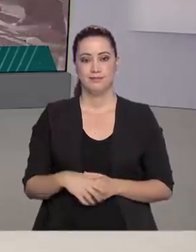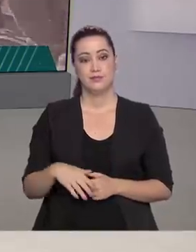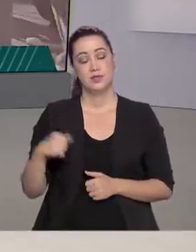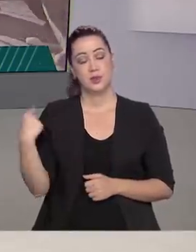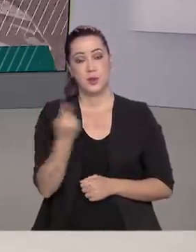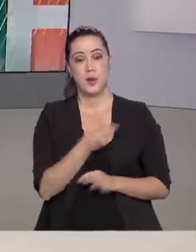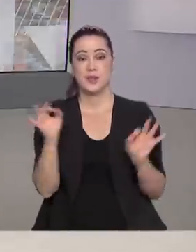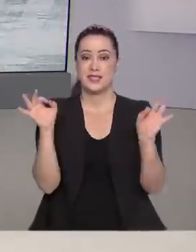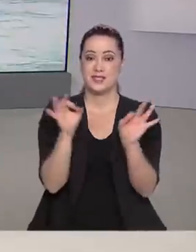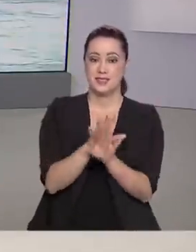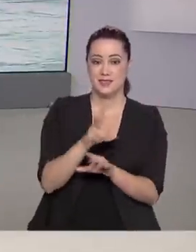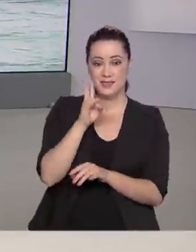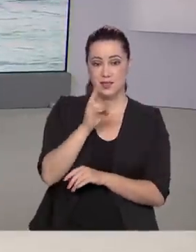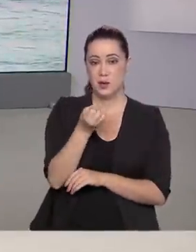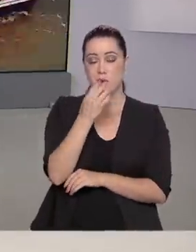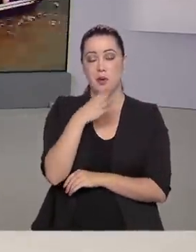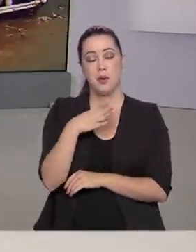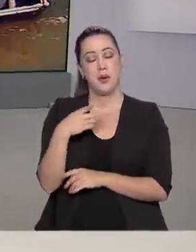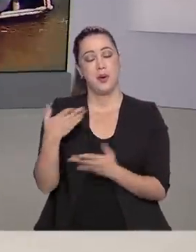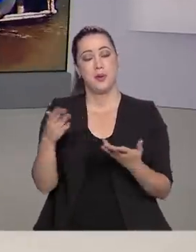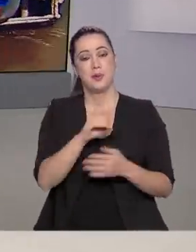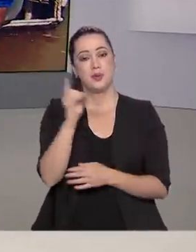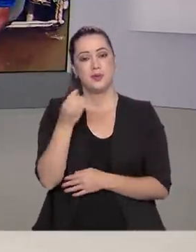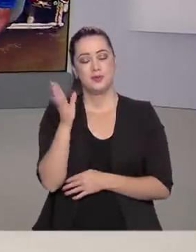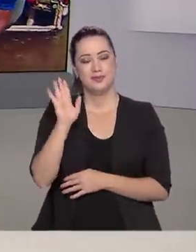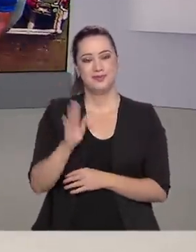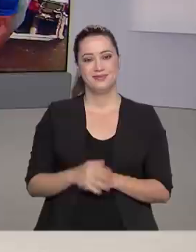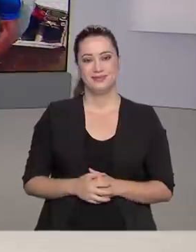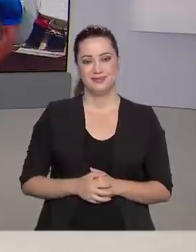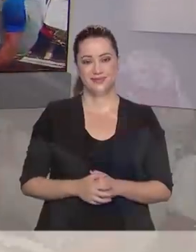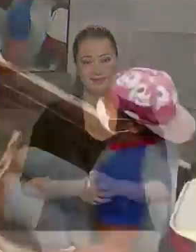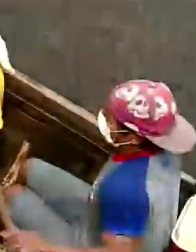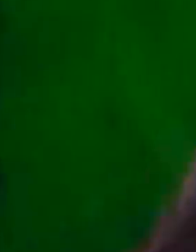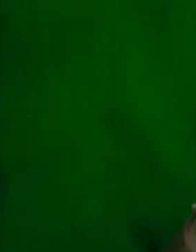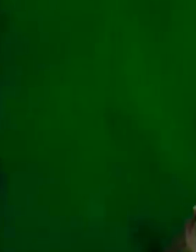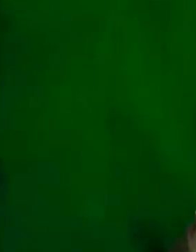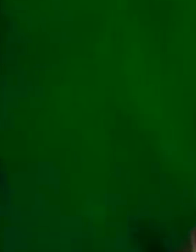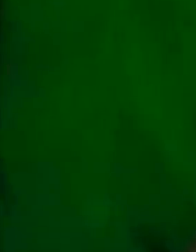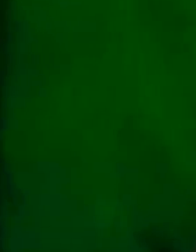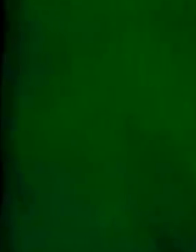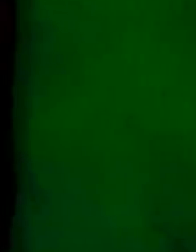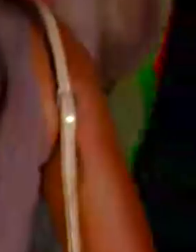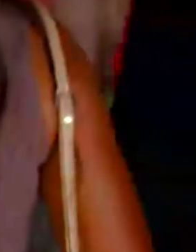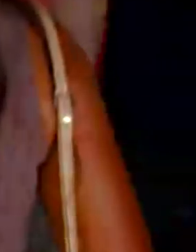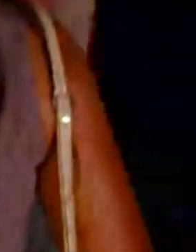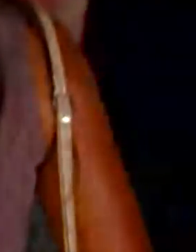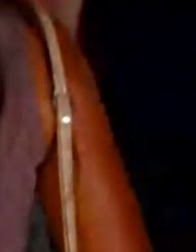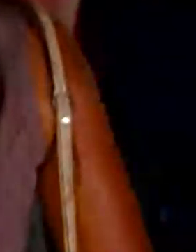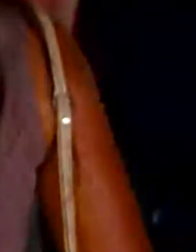Brasil em Dia fica por aqui. Bom feriado para você. Até amanhã. Transcrição